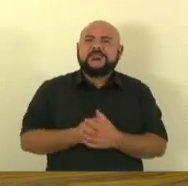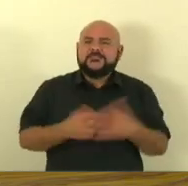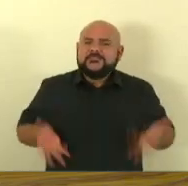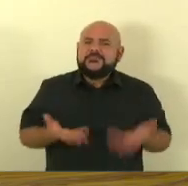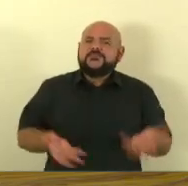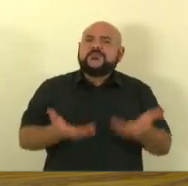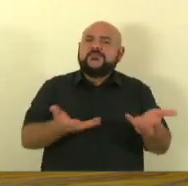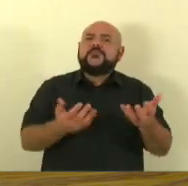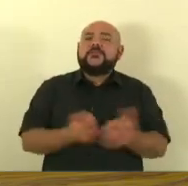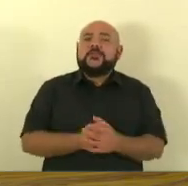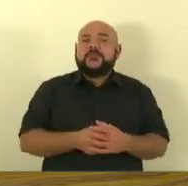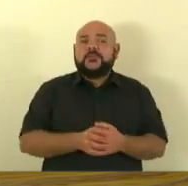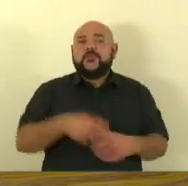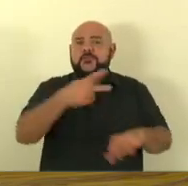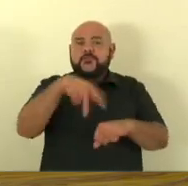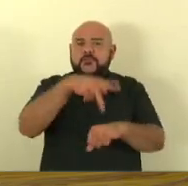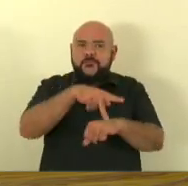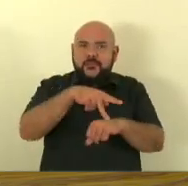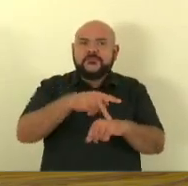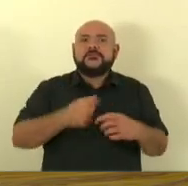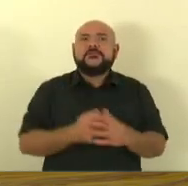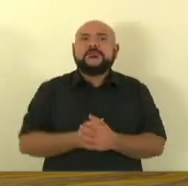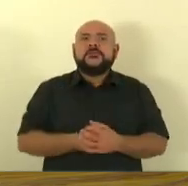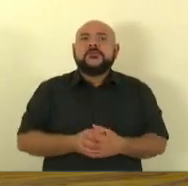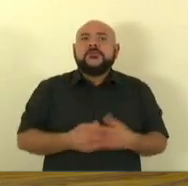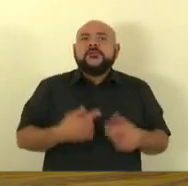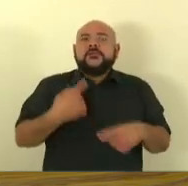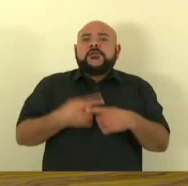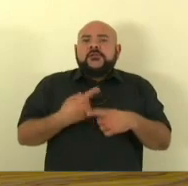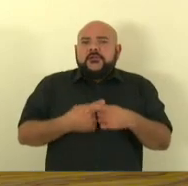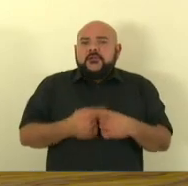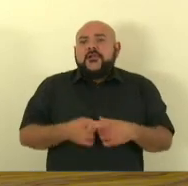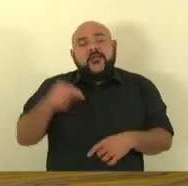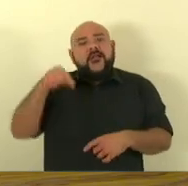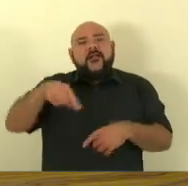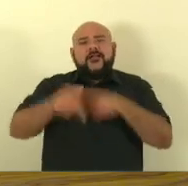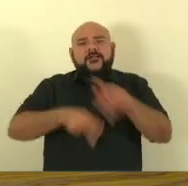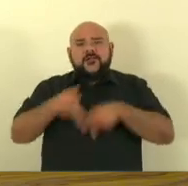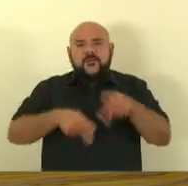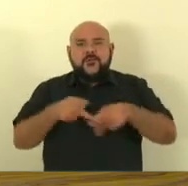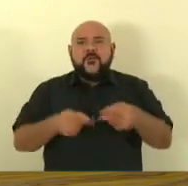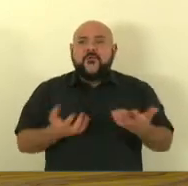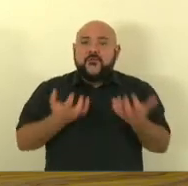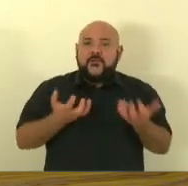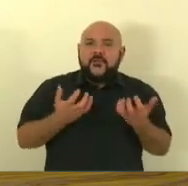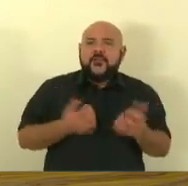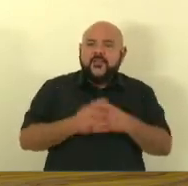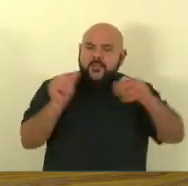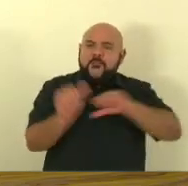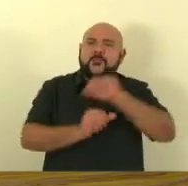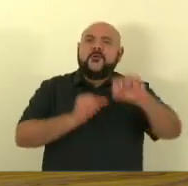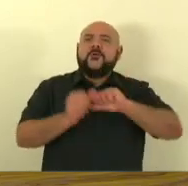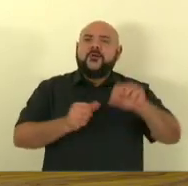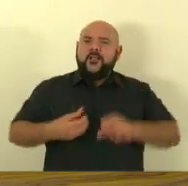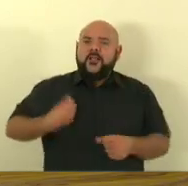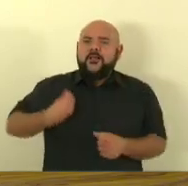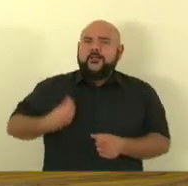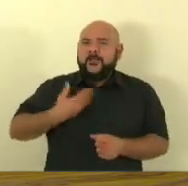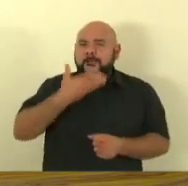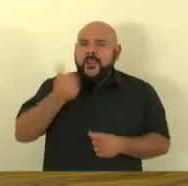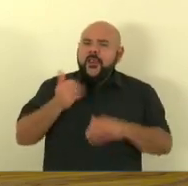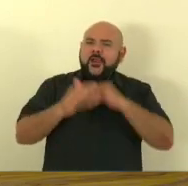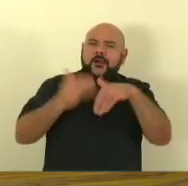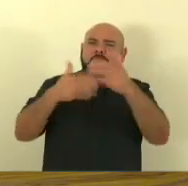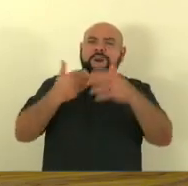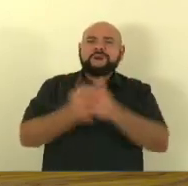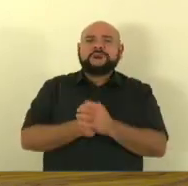nosso país parem de perpetuar uma parcela significativa da nossa população na miséria regiões do Brasil a